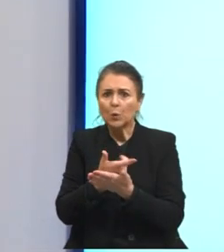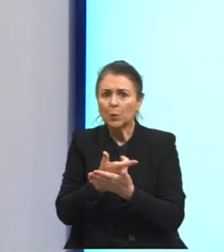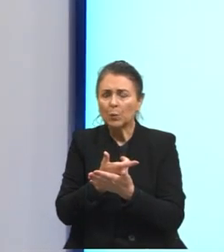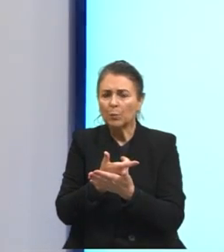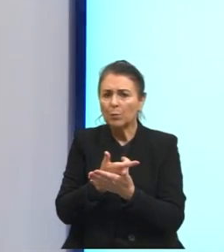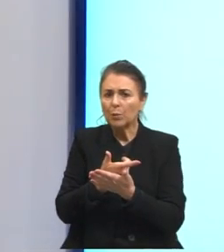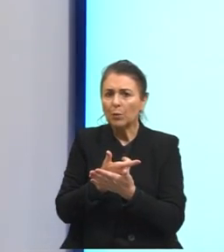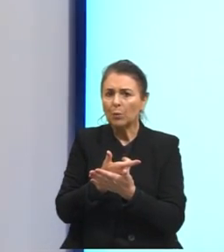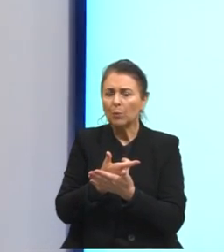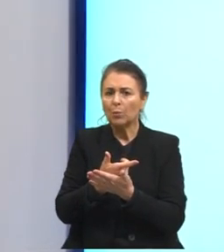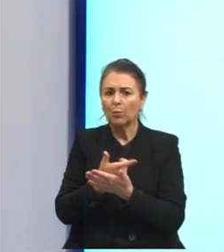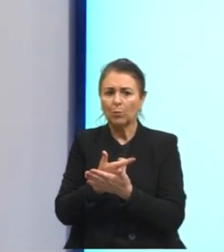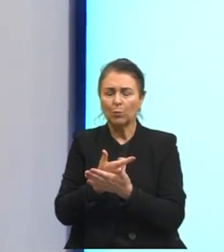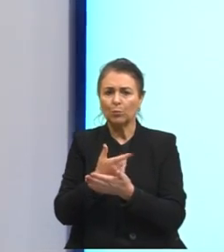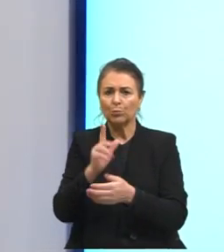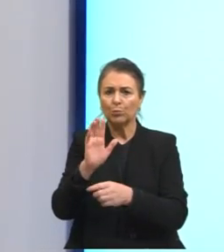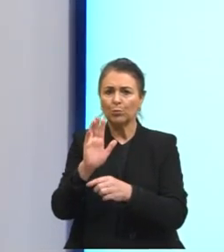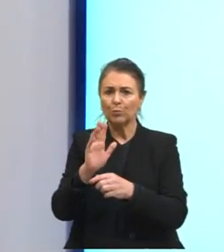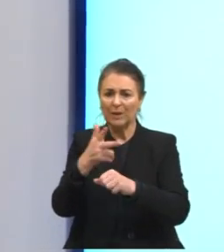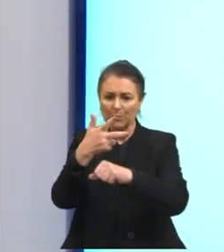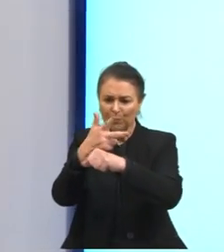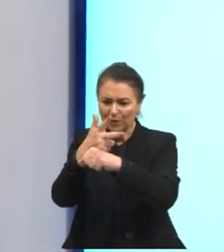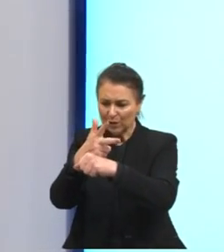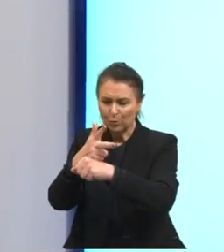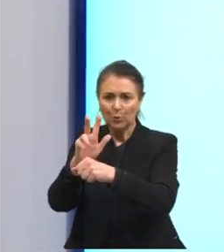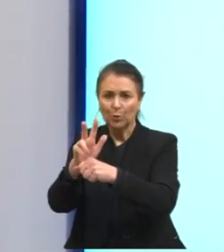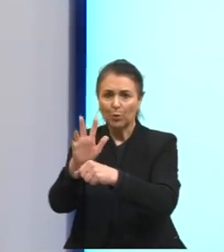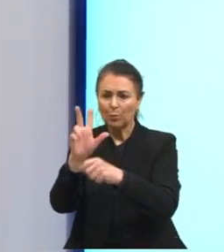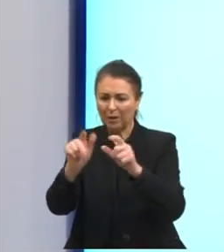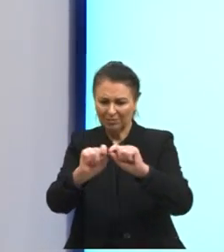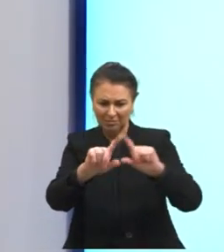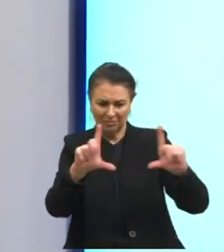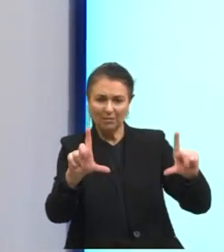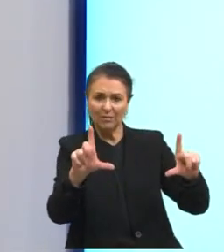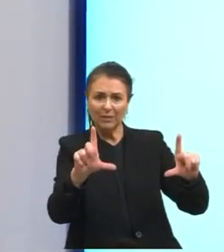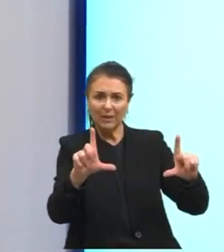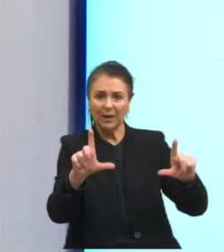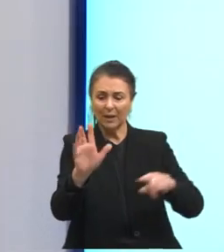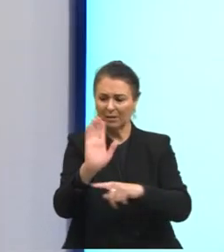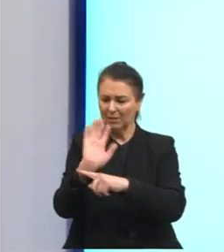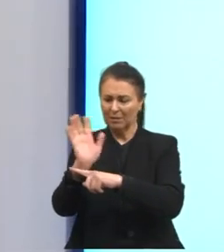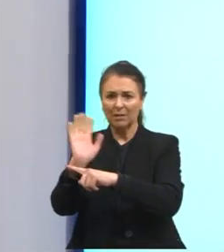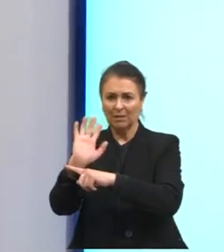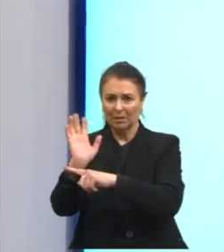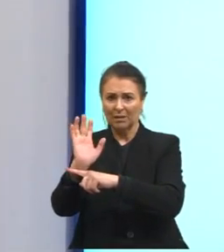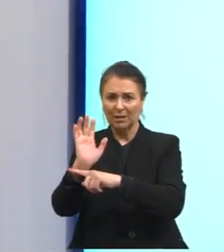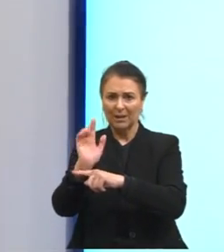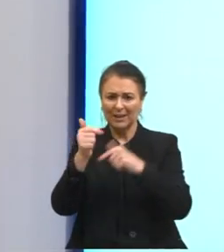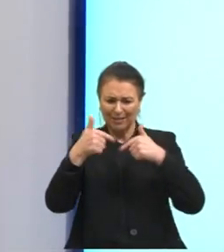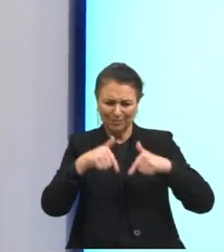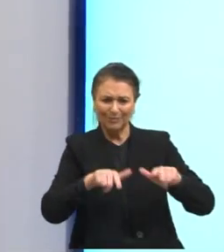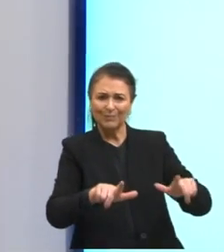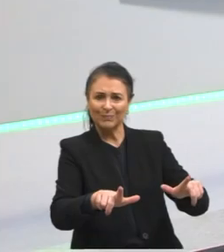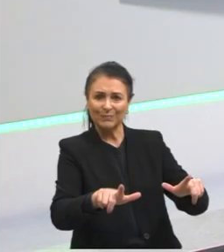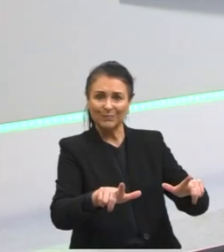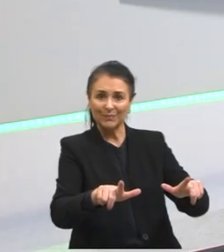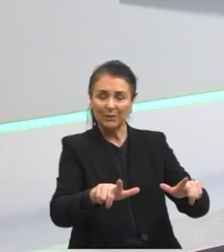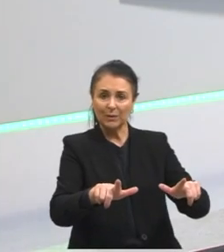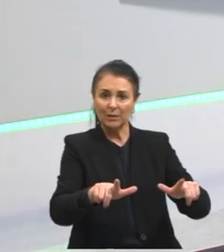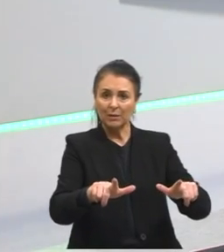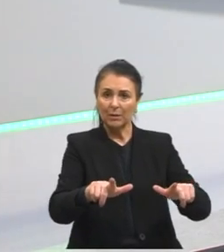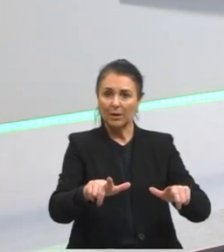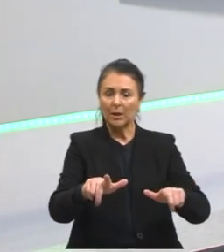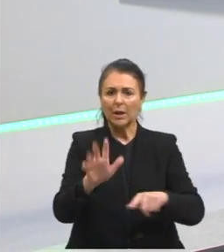um vídeo, um vídeo, aqueles antigos, e ver uma película atrás outras. Ou ver um